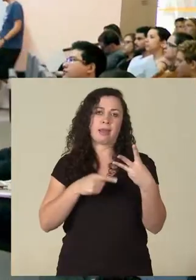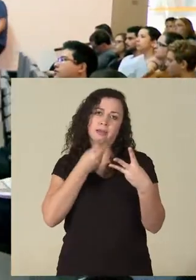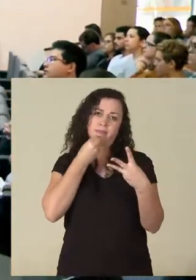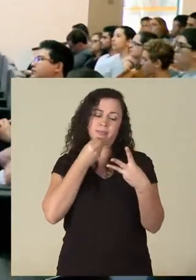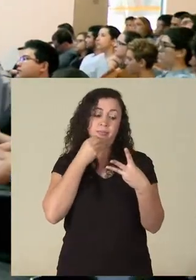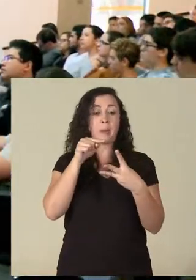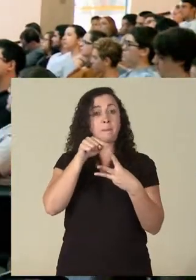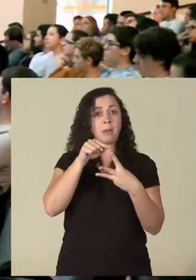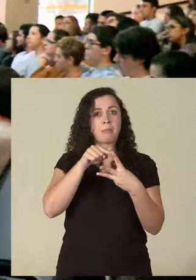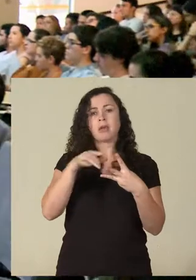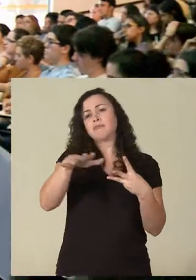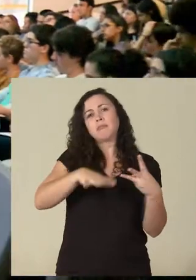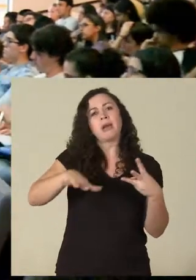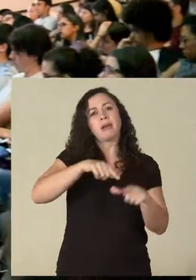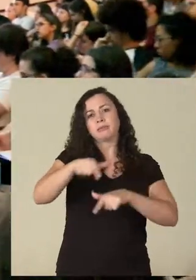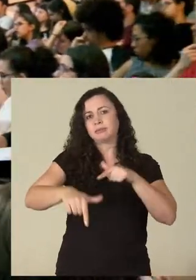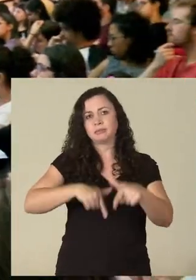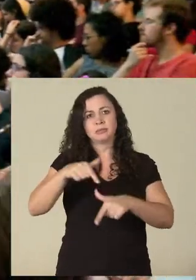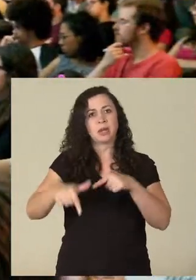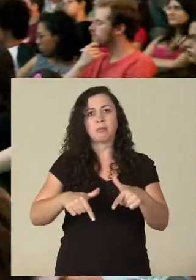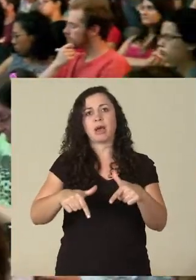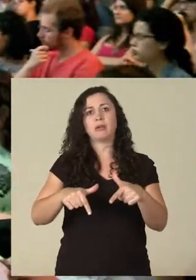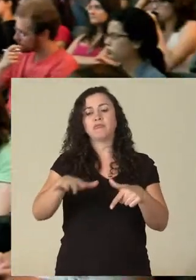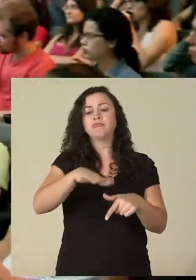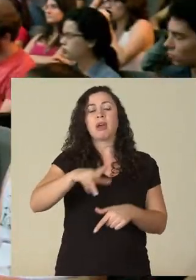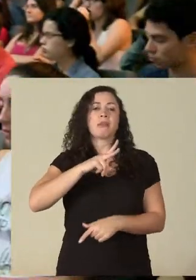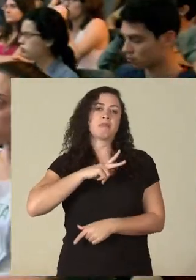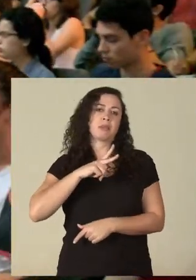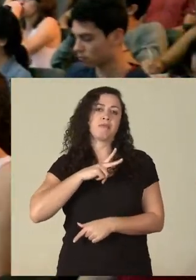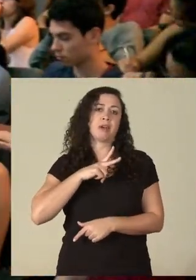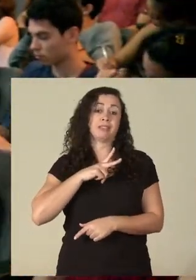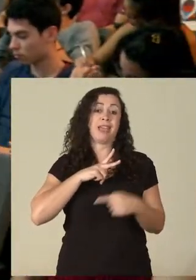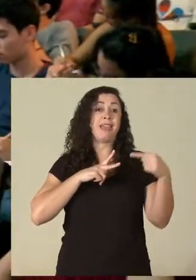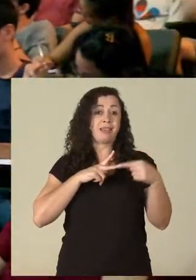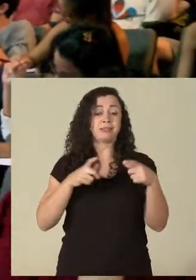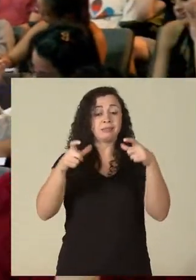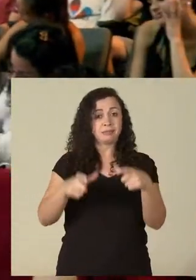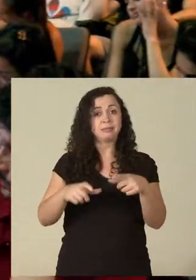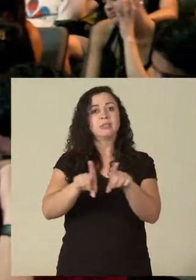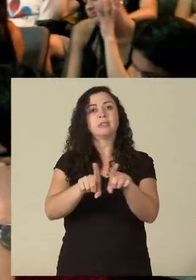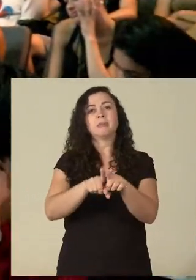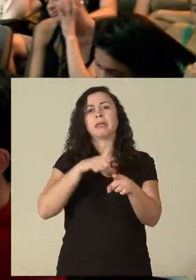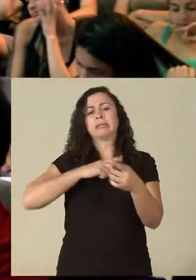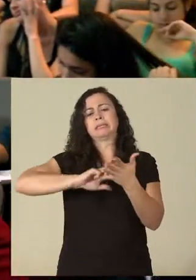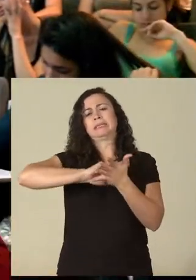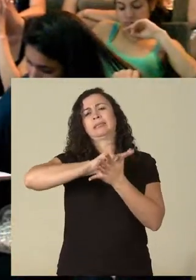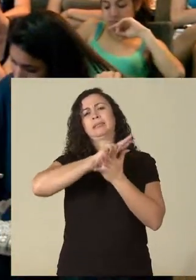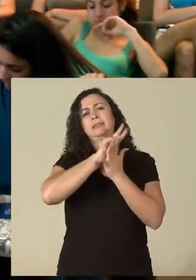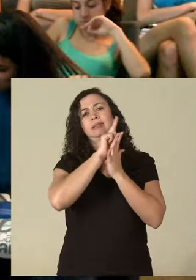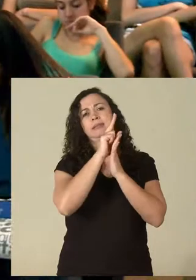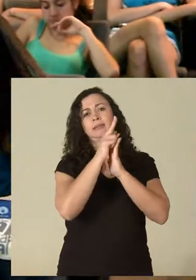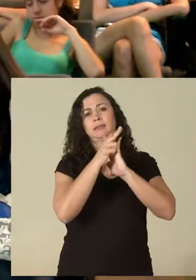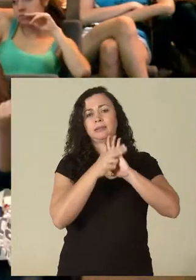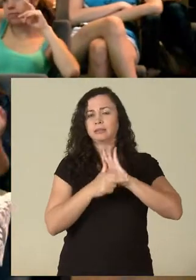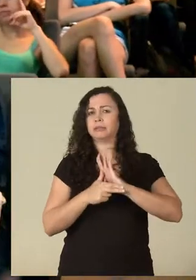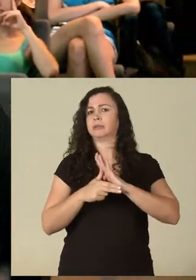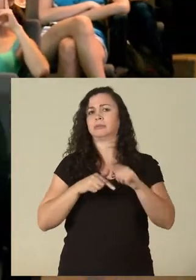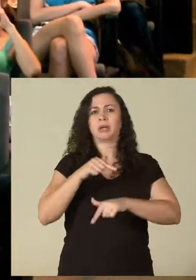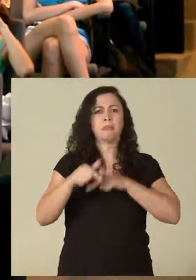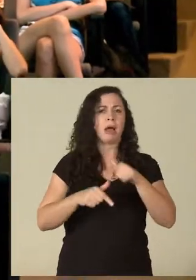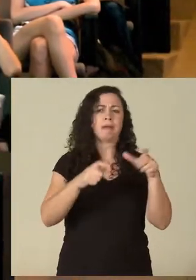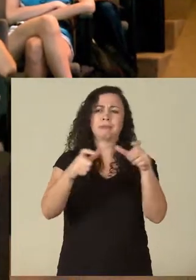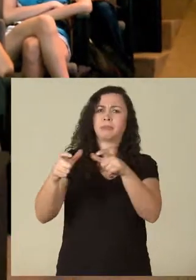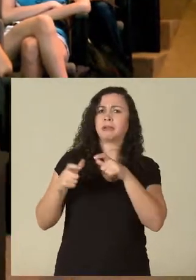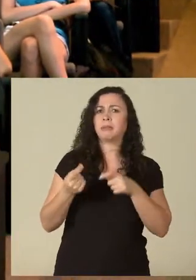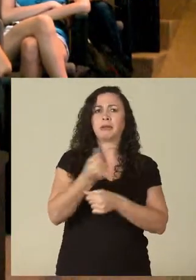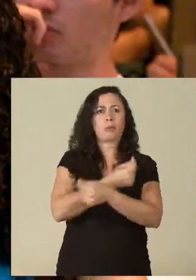possíveis. O primeiro é mercado, o mercado do setor privado. dentro do setor privado tem um leque muito grande de empresas,